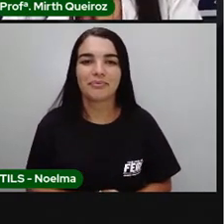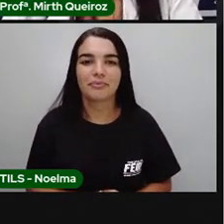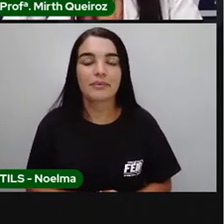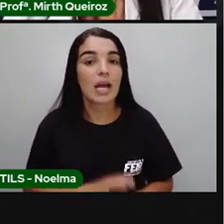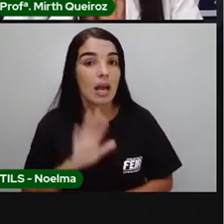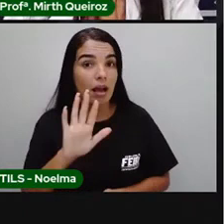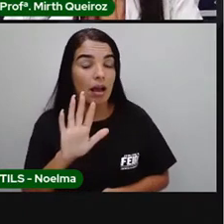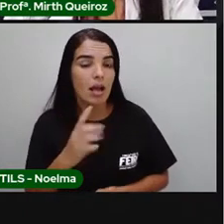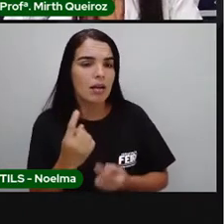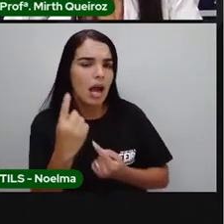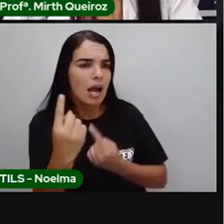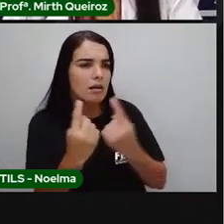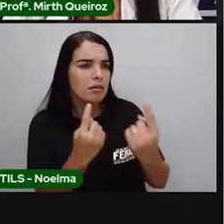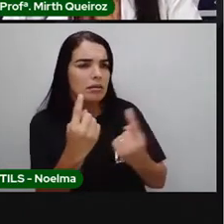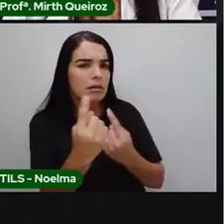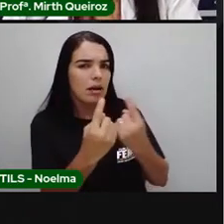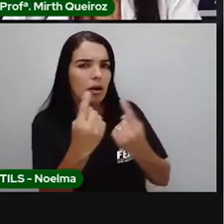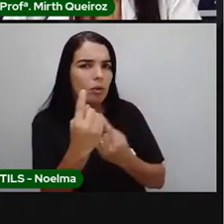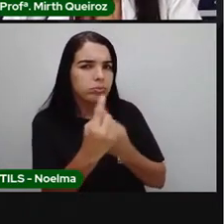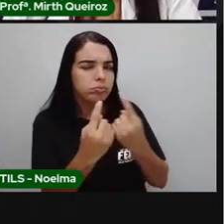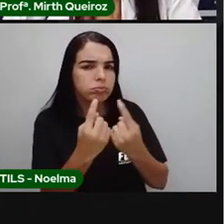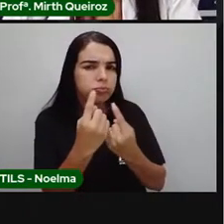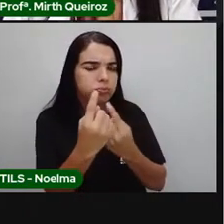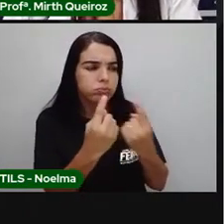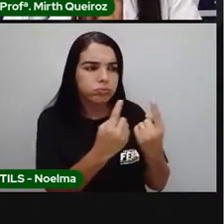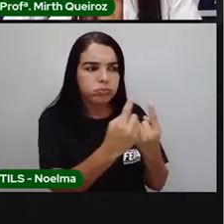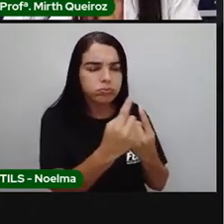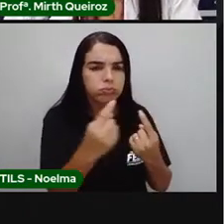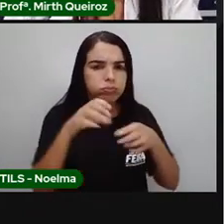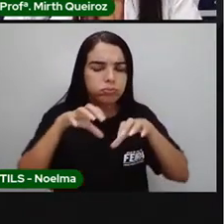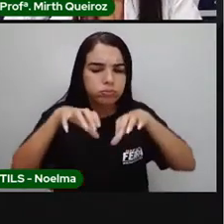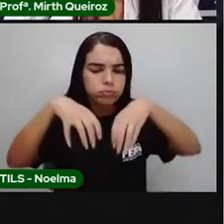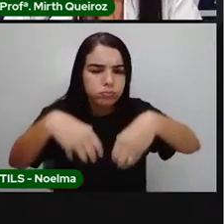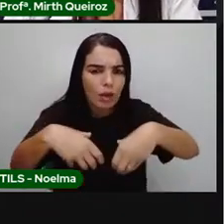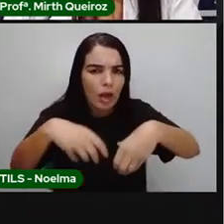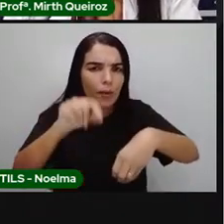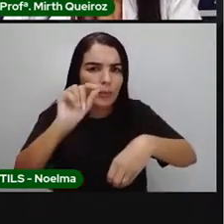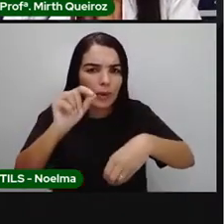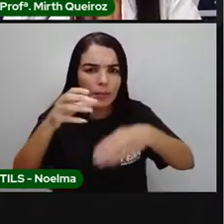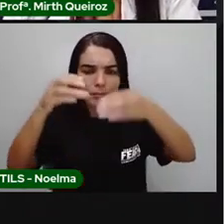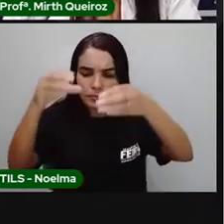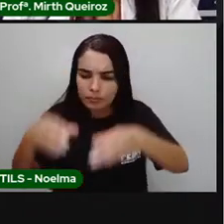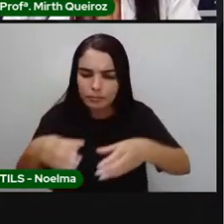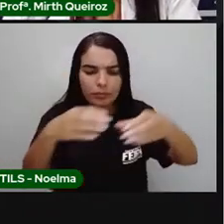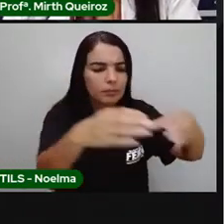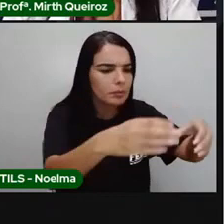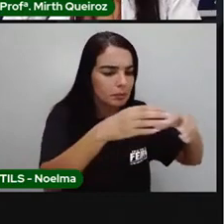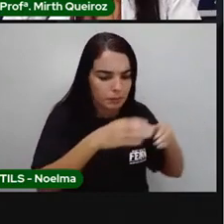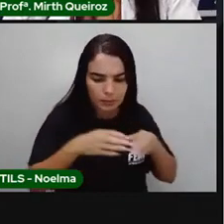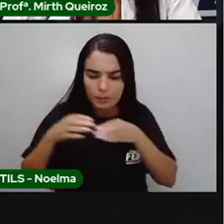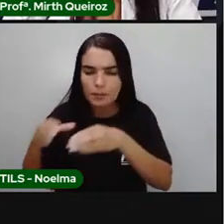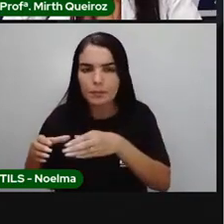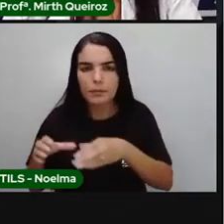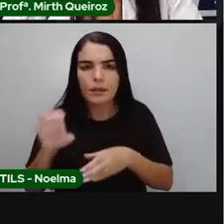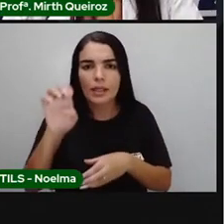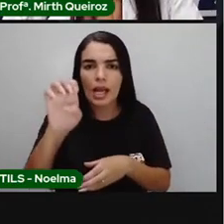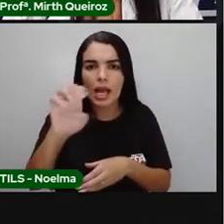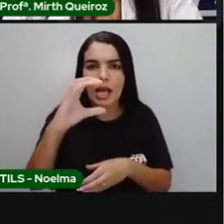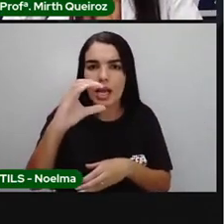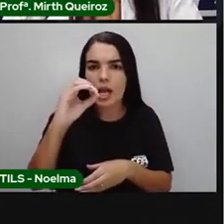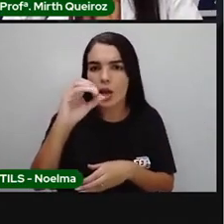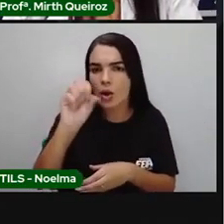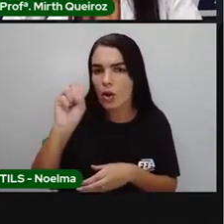E nós temos alguns tipos de ecossistema, né? Os ecossistemas naturais compreendem todos os ecossistemas que são formados